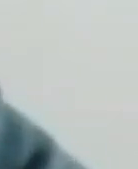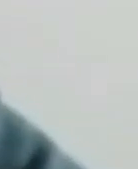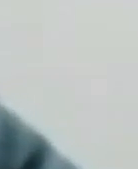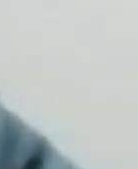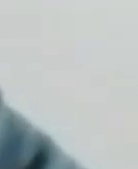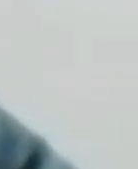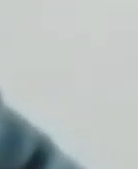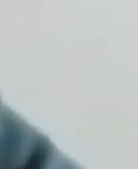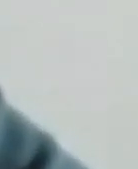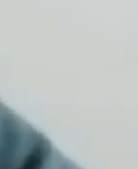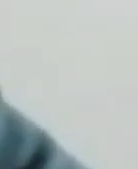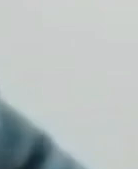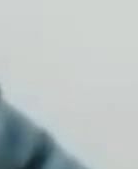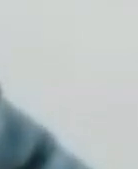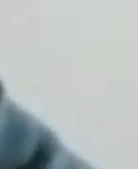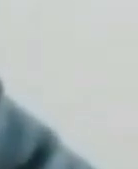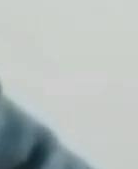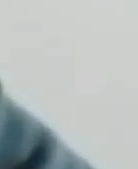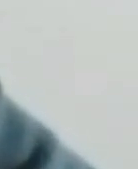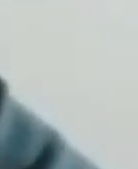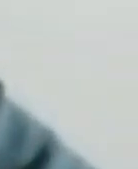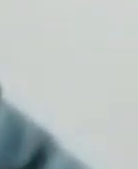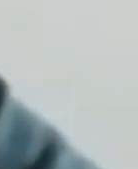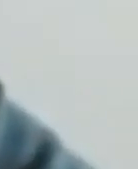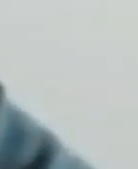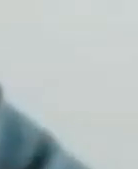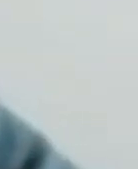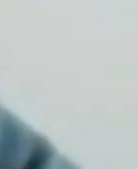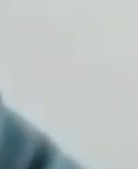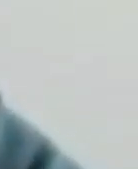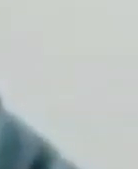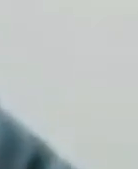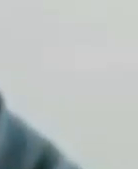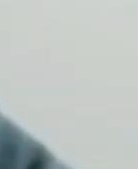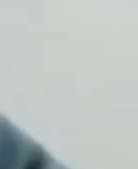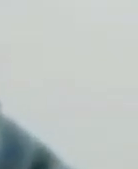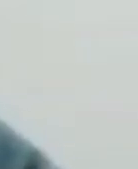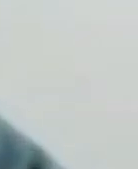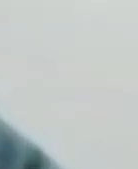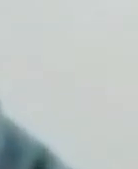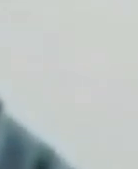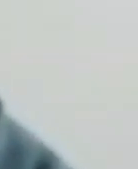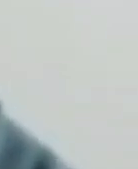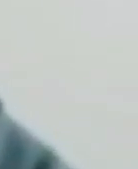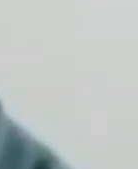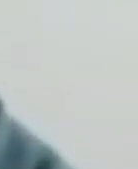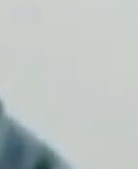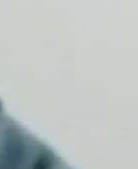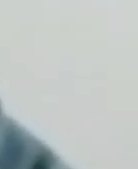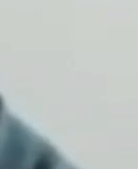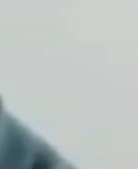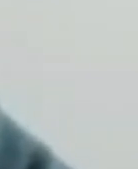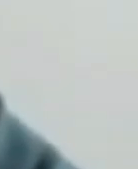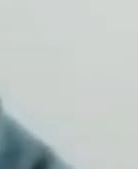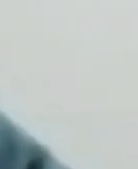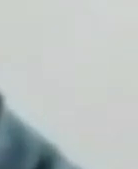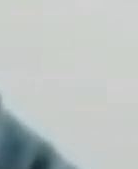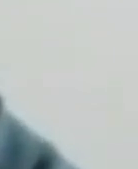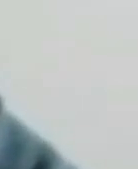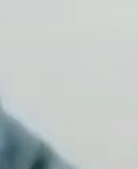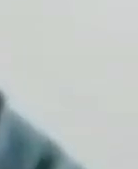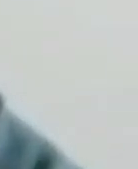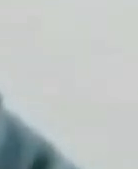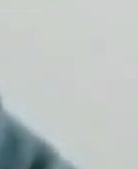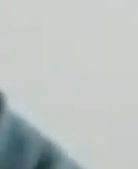num presídio federal, por estar cumprindo o seu dever como jornalista. Pessoal,